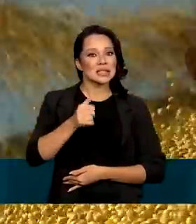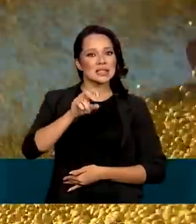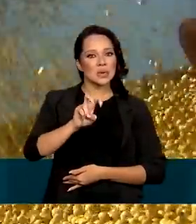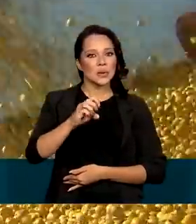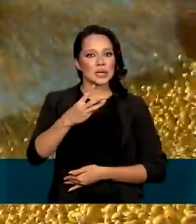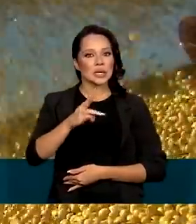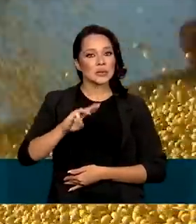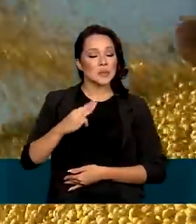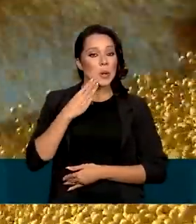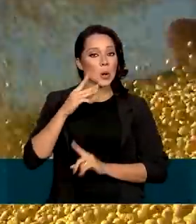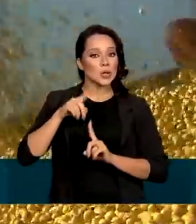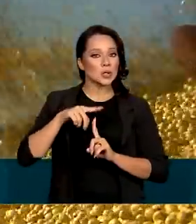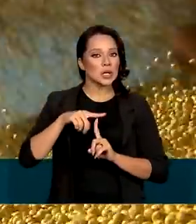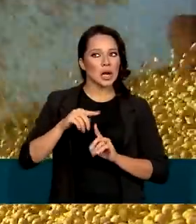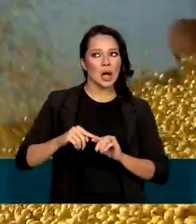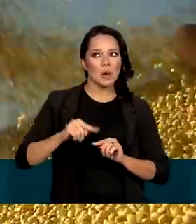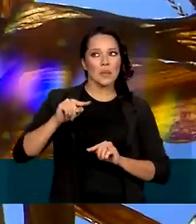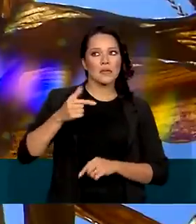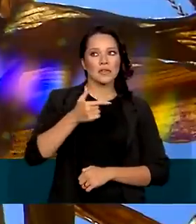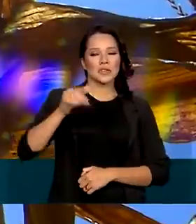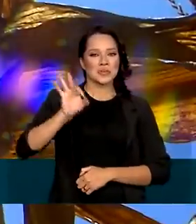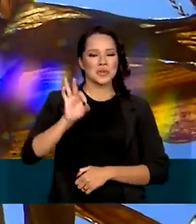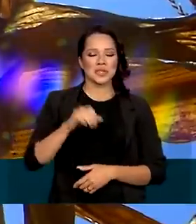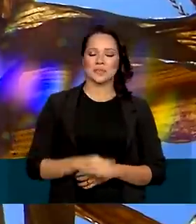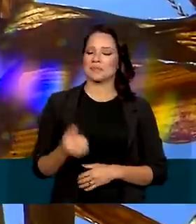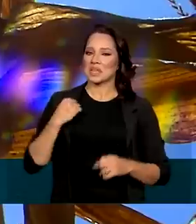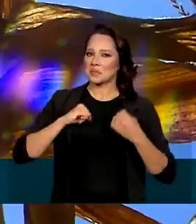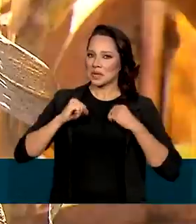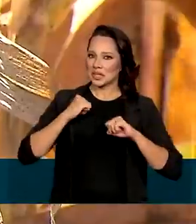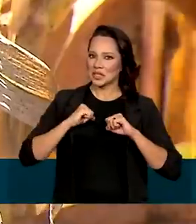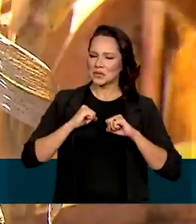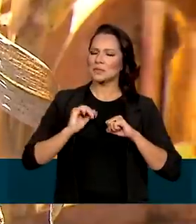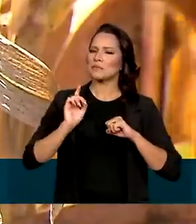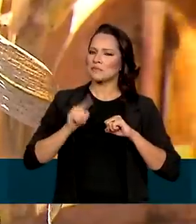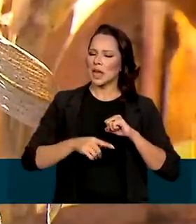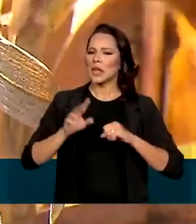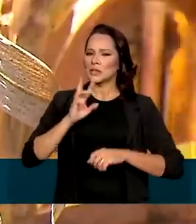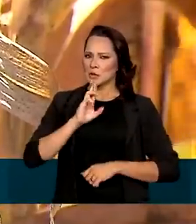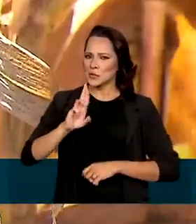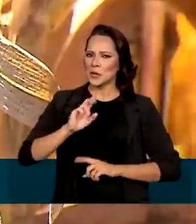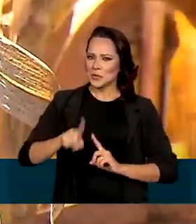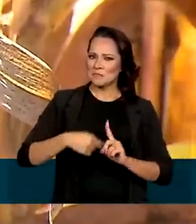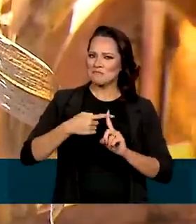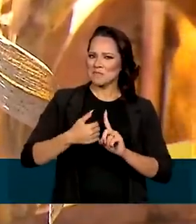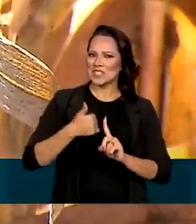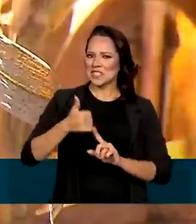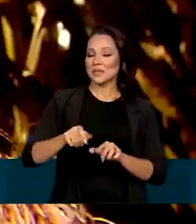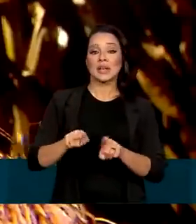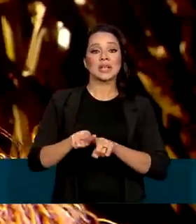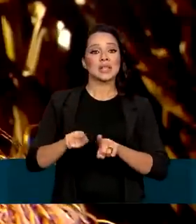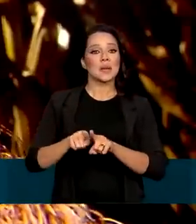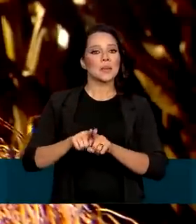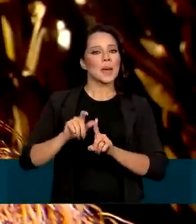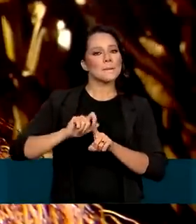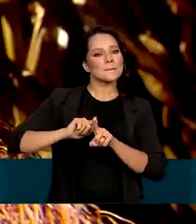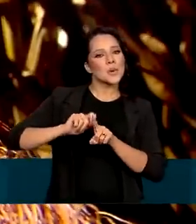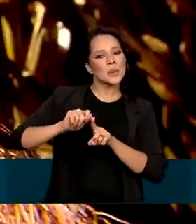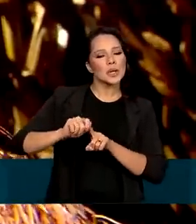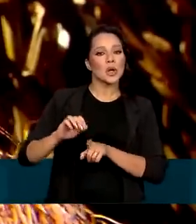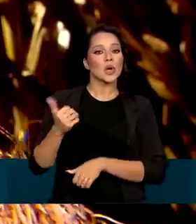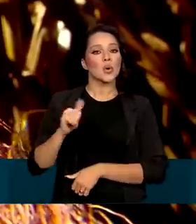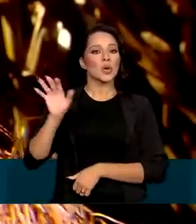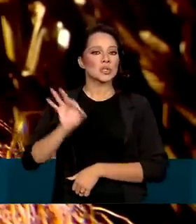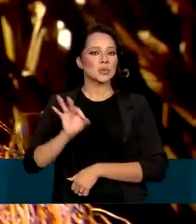um aumento de 22%. A expectativa é de resultado positivo também para o milho, com